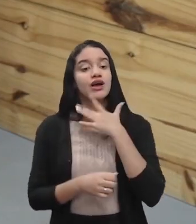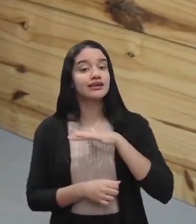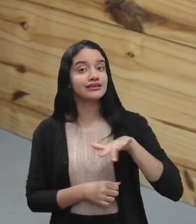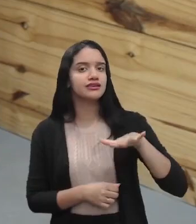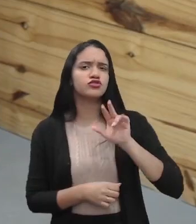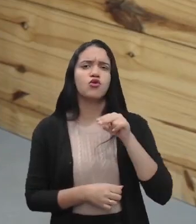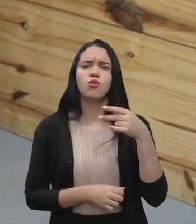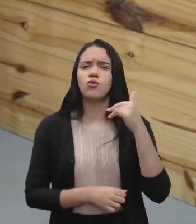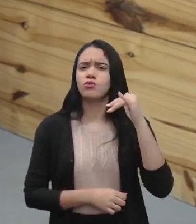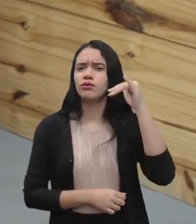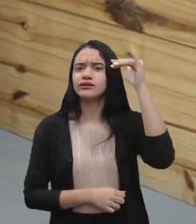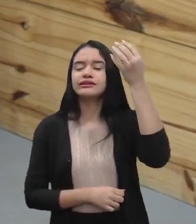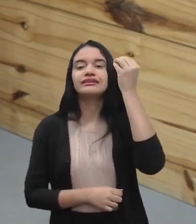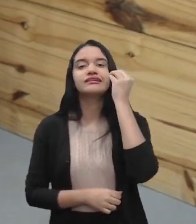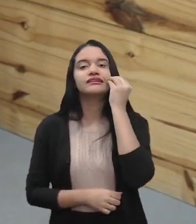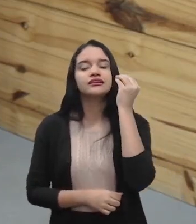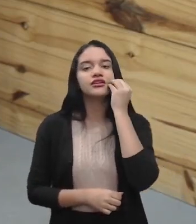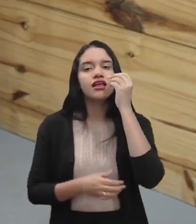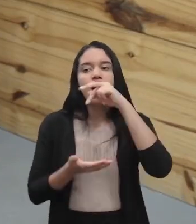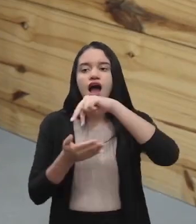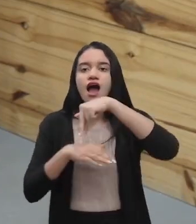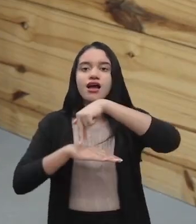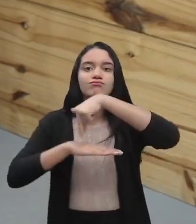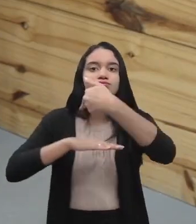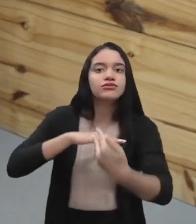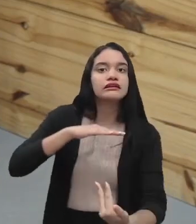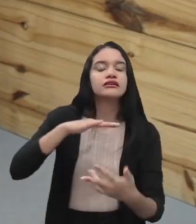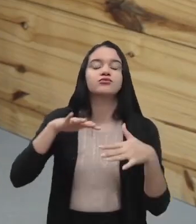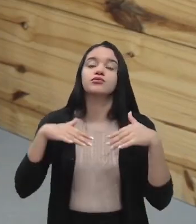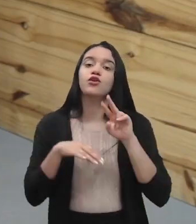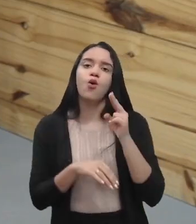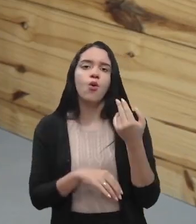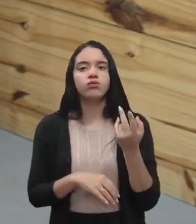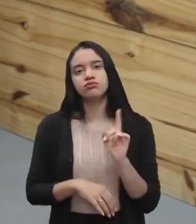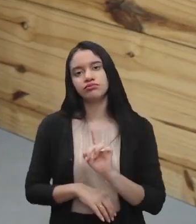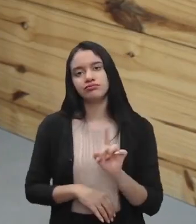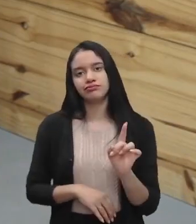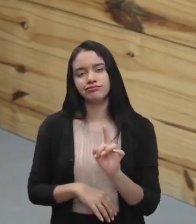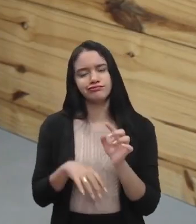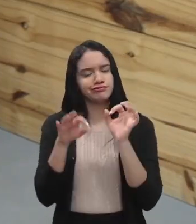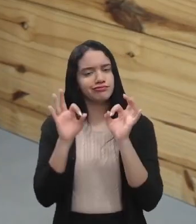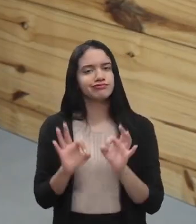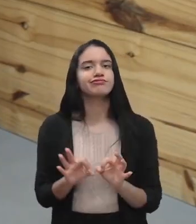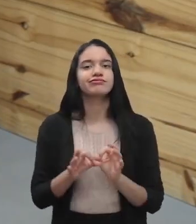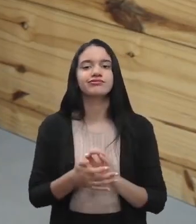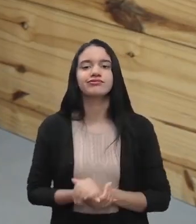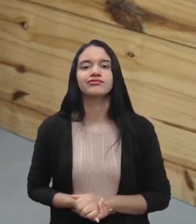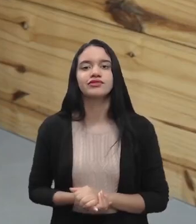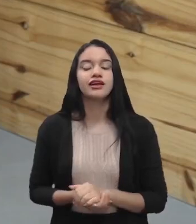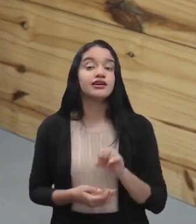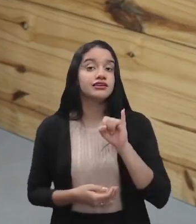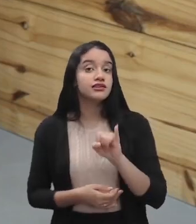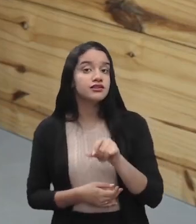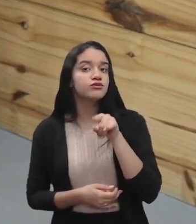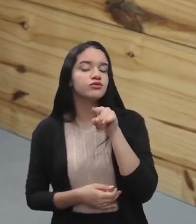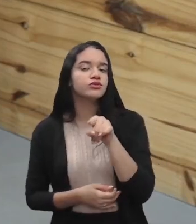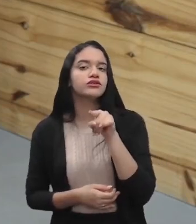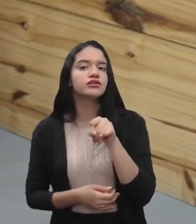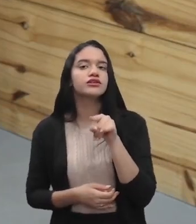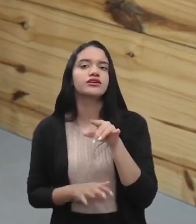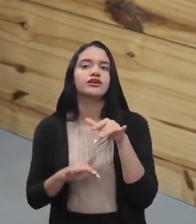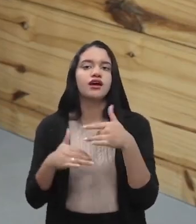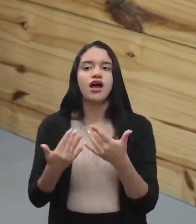um adulto ali tentar cair acidentalmente ou não. Exato. Então assim, se você deixa aquele